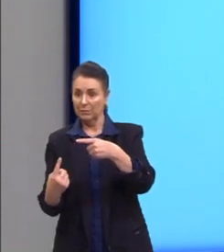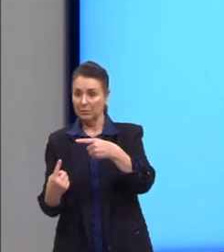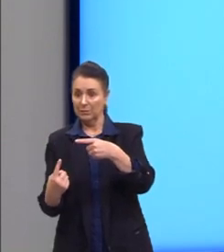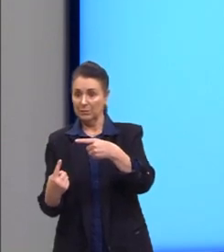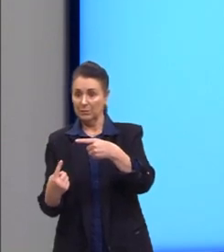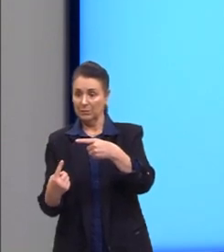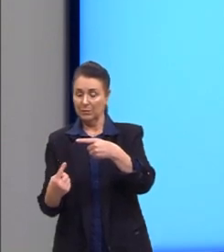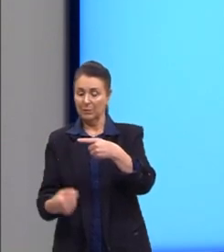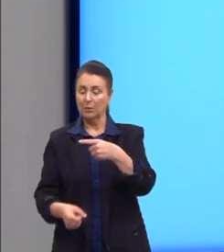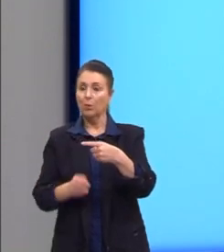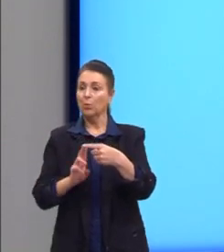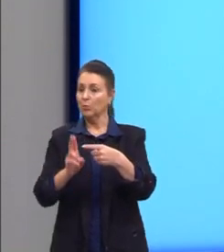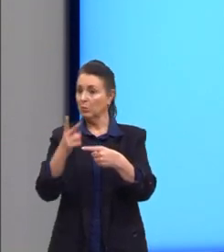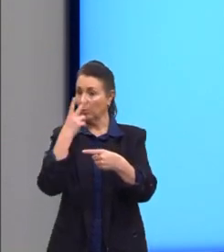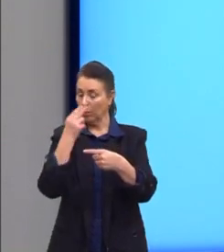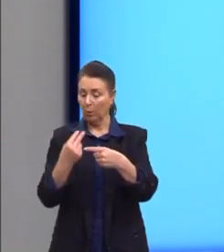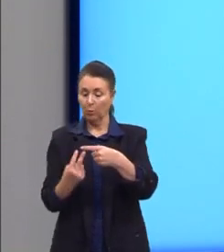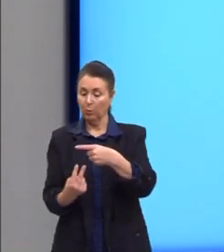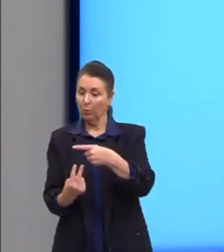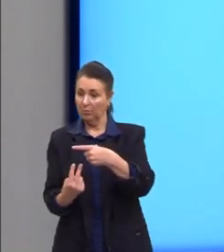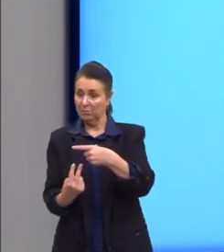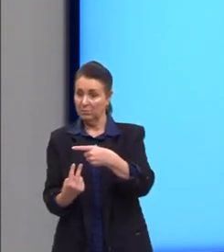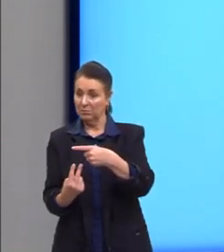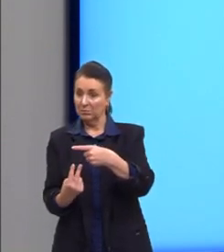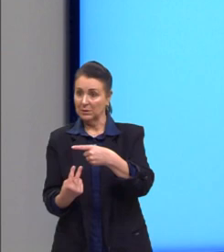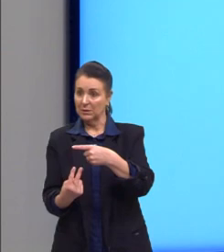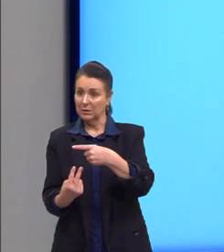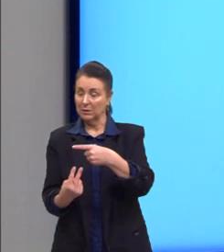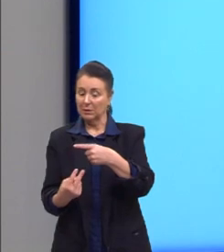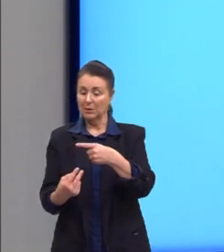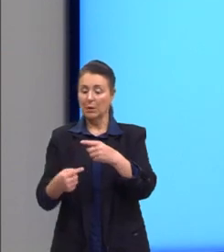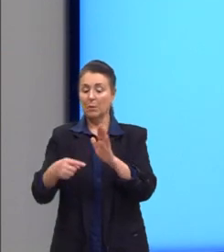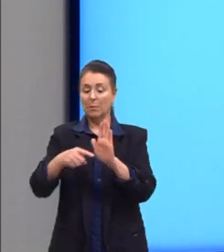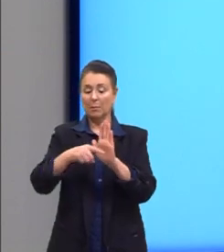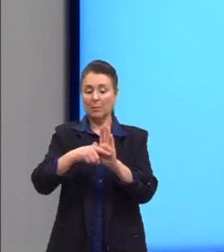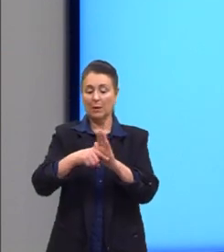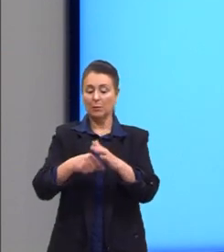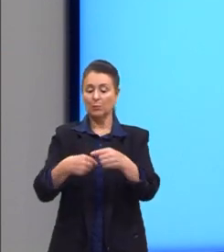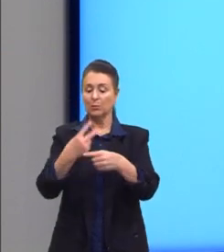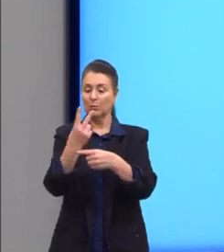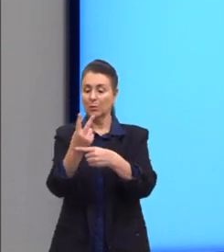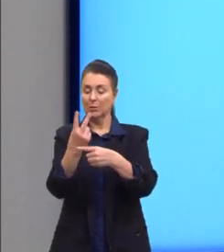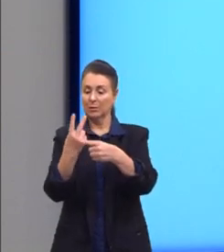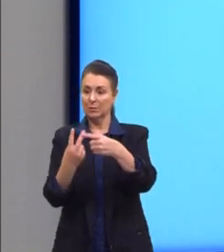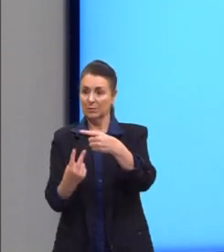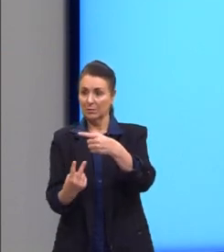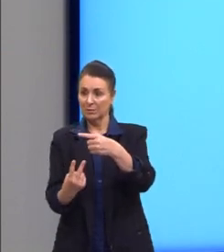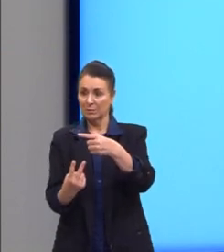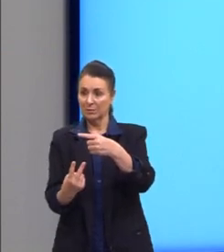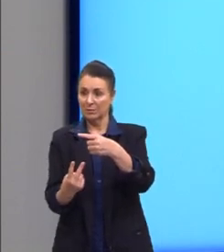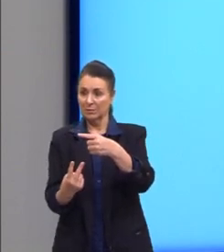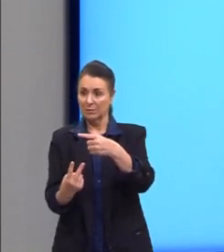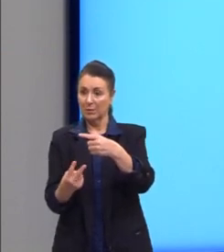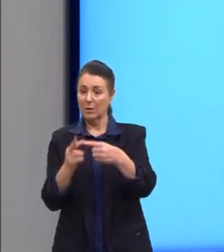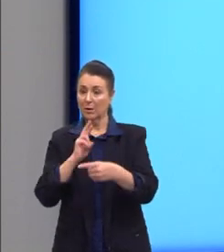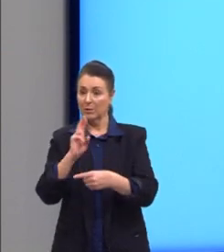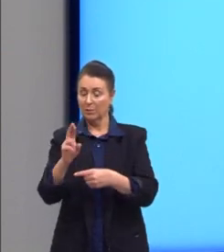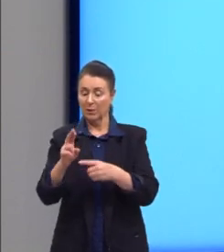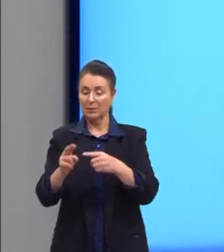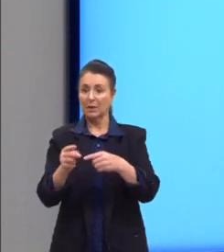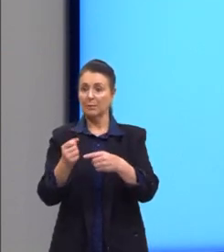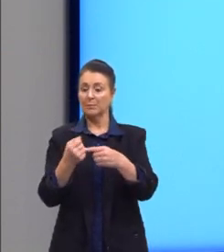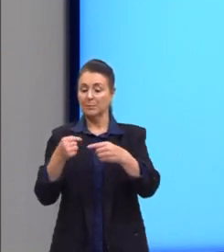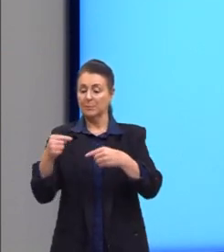permanece sendo 2, né? No nosso denominador. Então, teríamos menos 2 sobre 2 que resulta em menos 1.